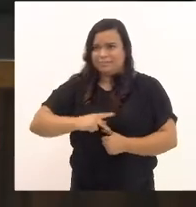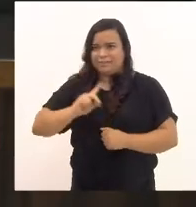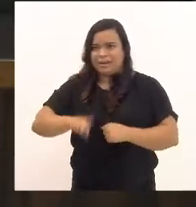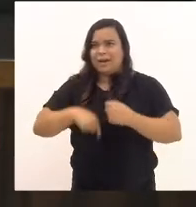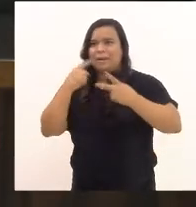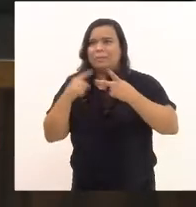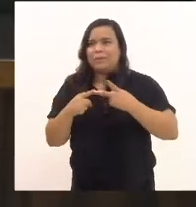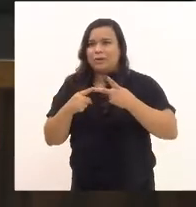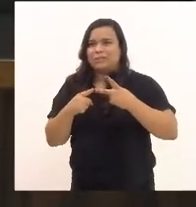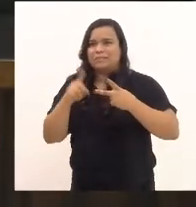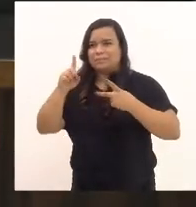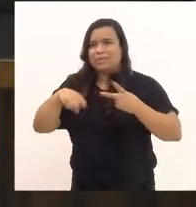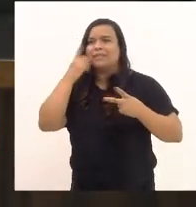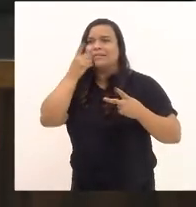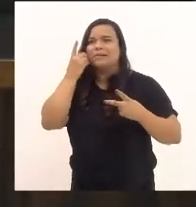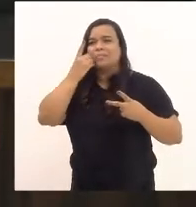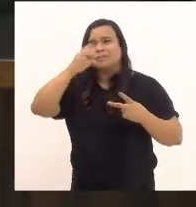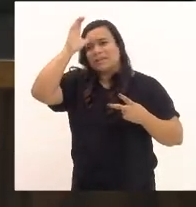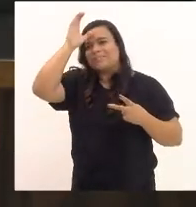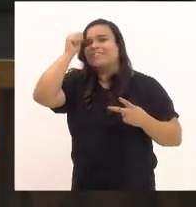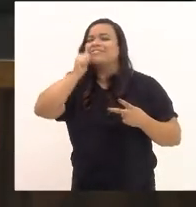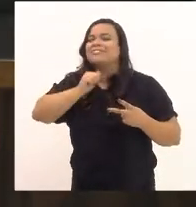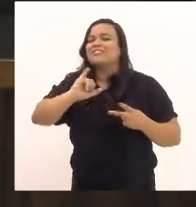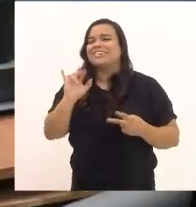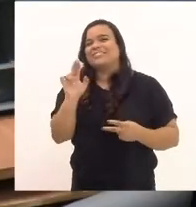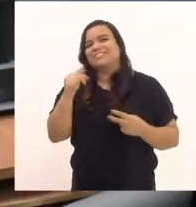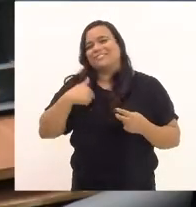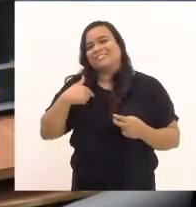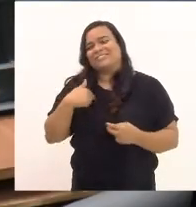escrita é a deputada Tia Ju, a que vos fala.